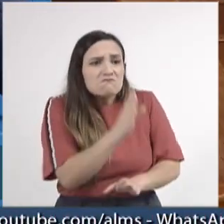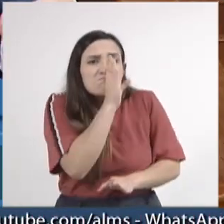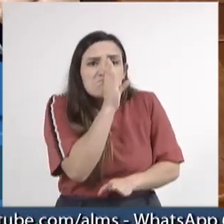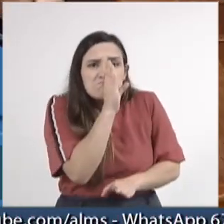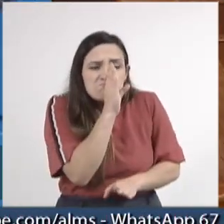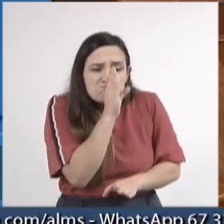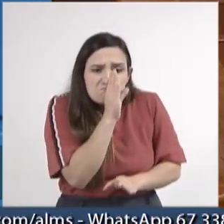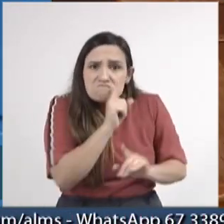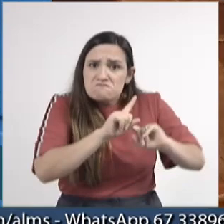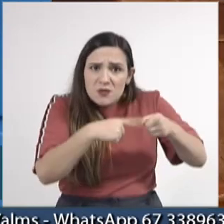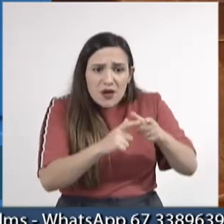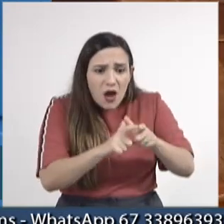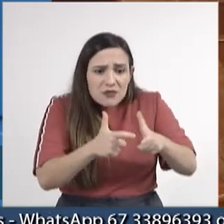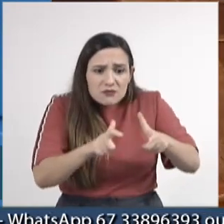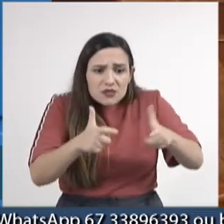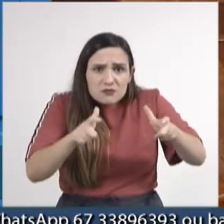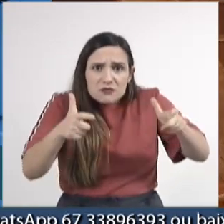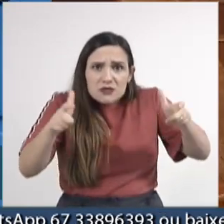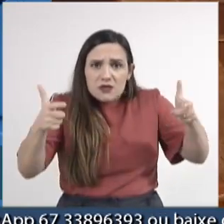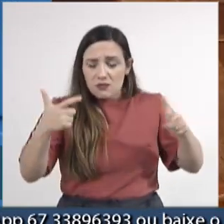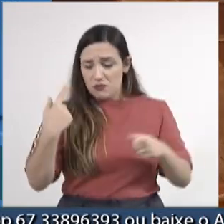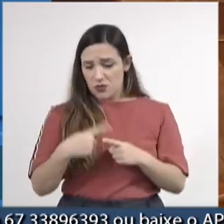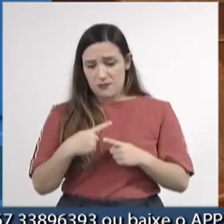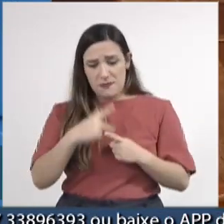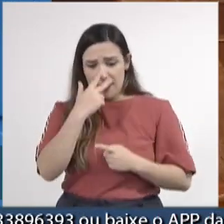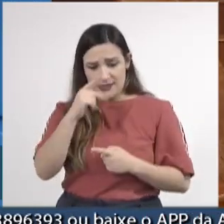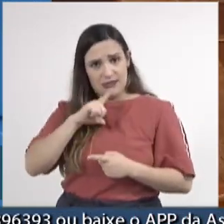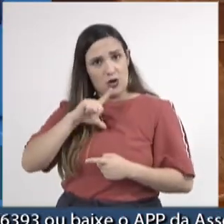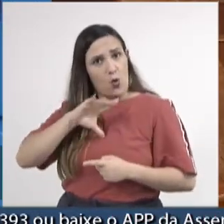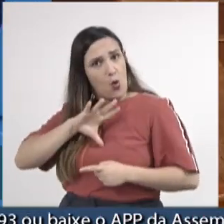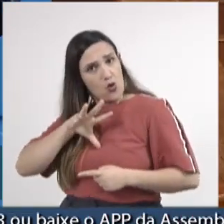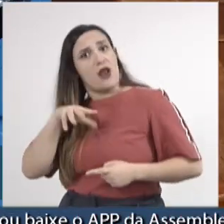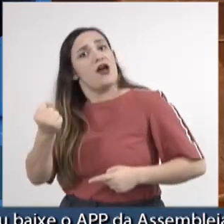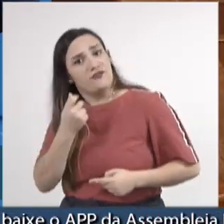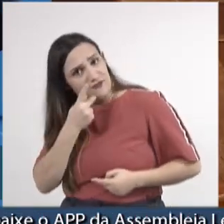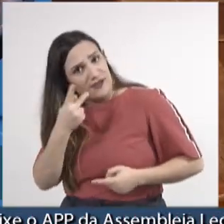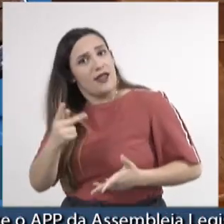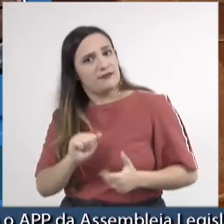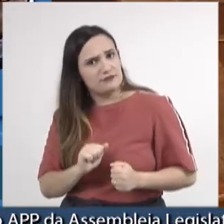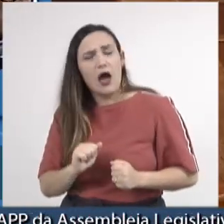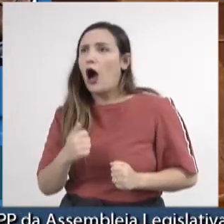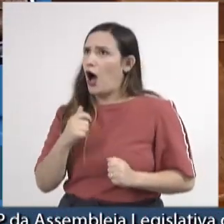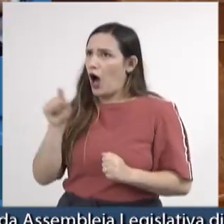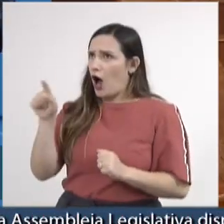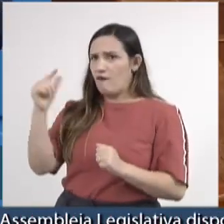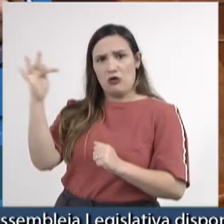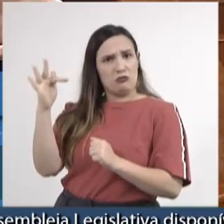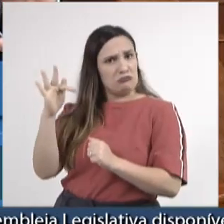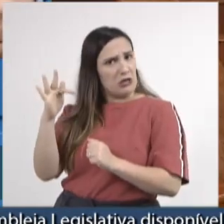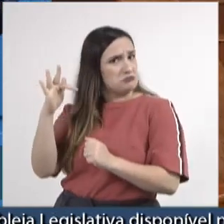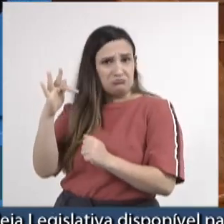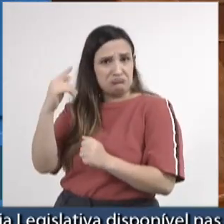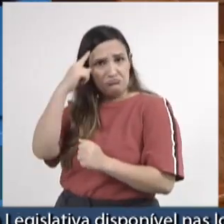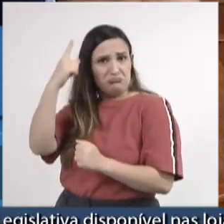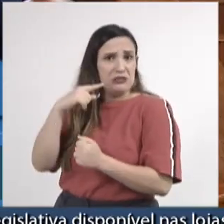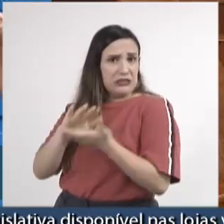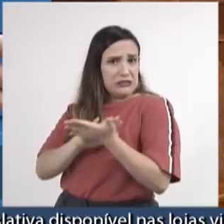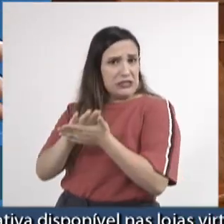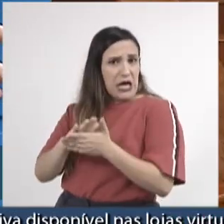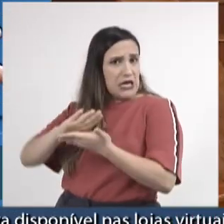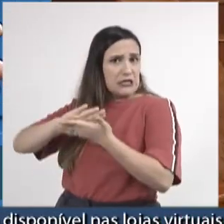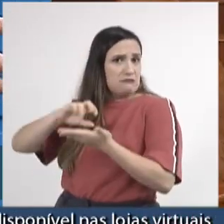reproduzindo e as pessoas, elas se sentem até autorizadas a fazer isso em outras